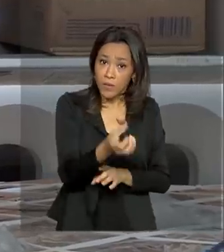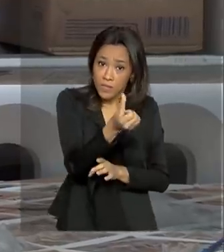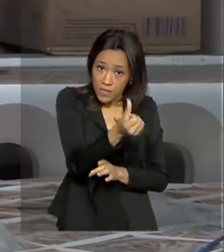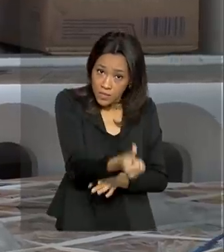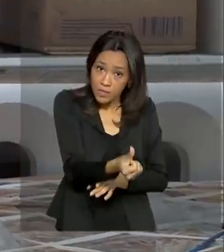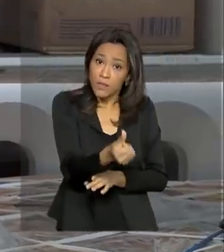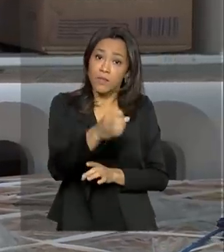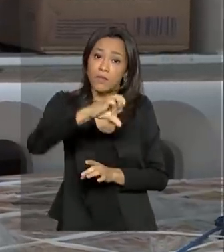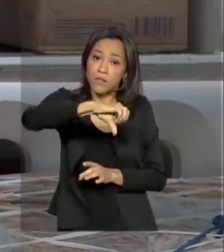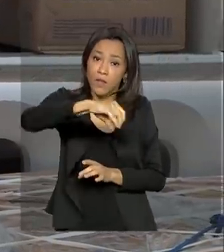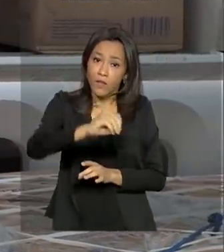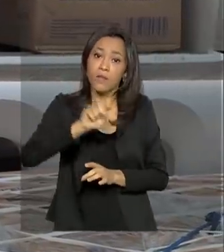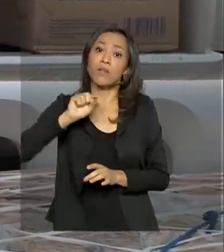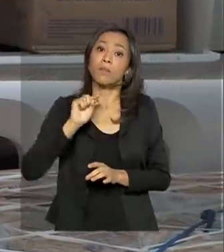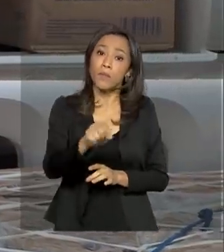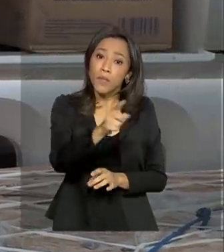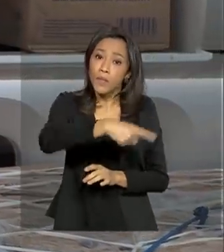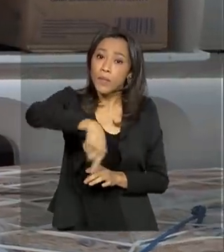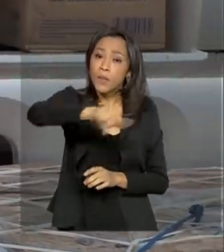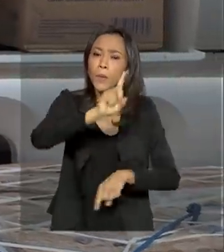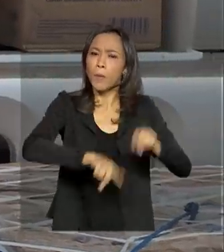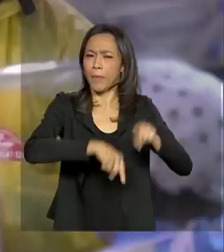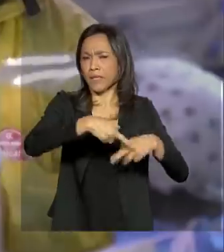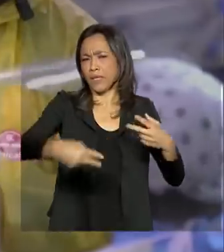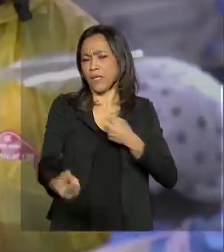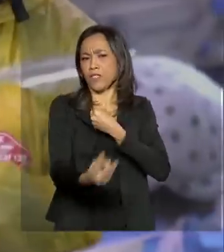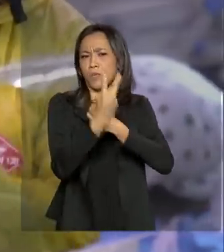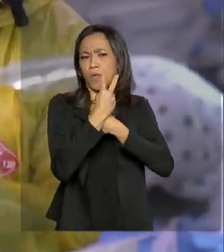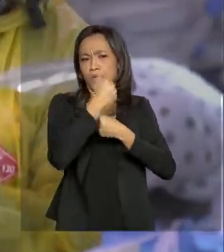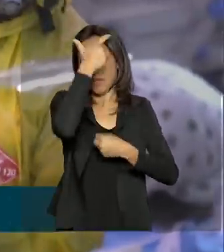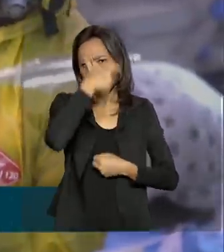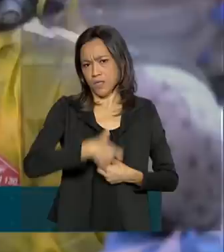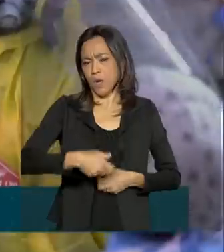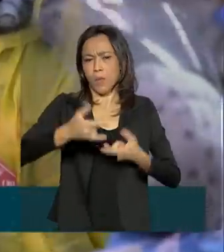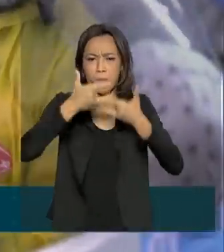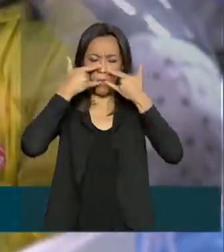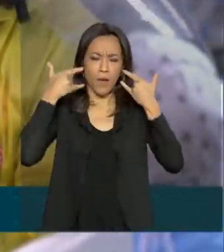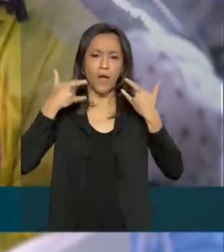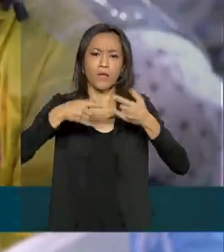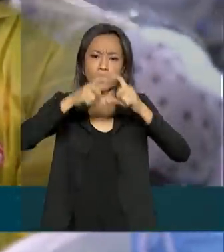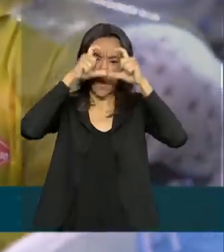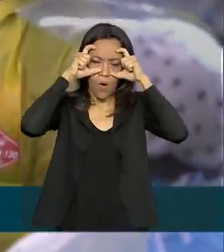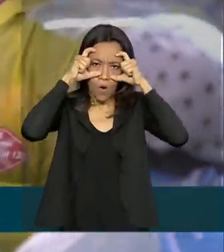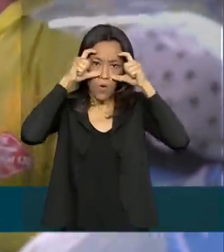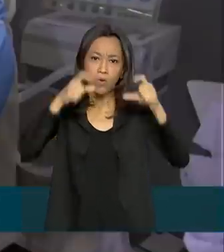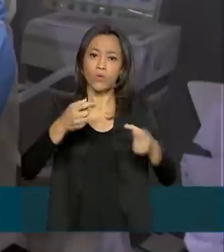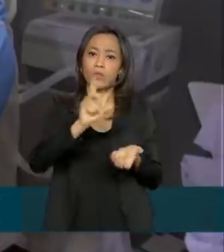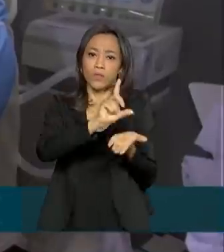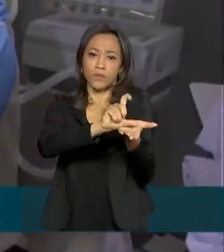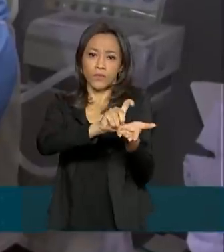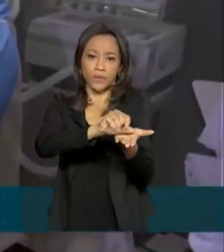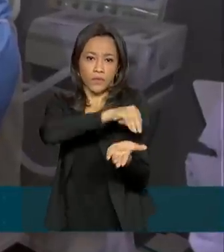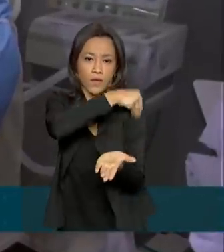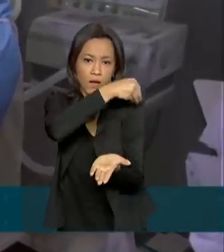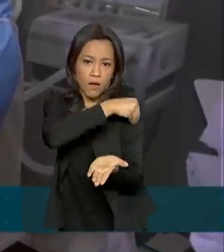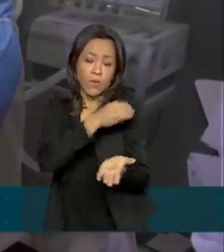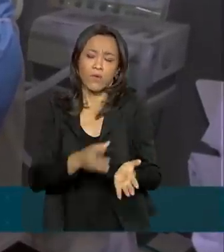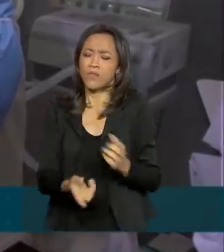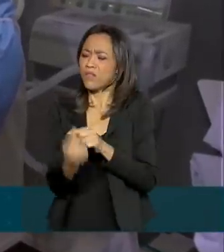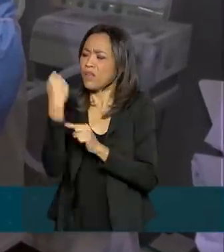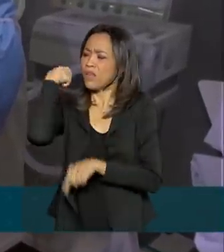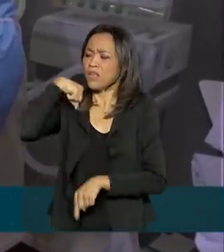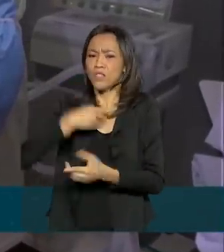mil unidades de equipamentos de proteção individual, como máscaras, luvas, óculos e álcool em gel. Desde que a pandemia